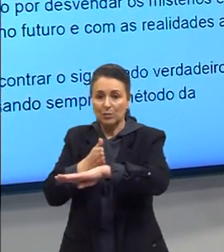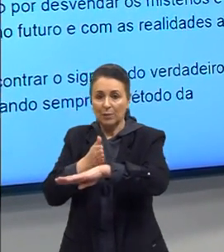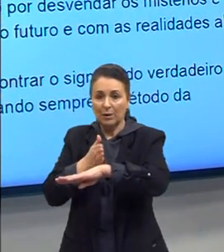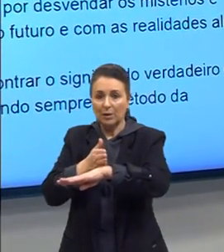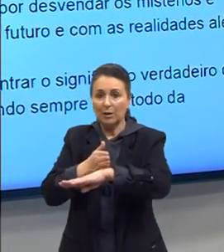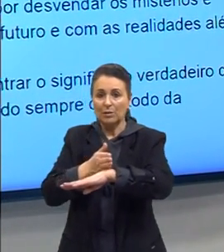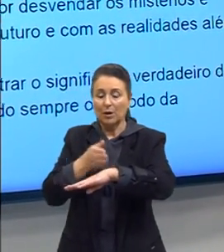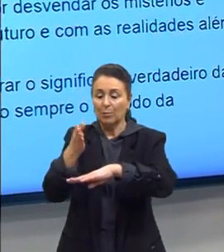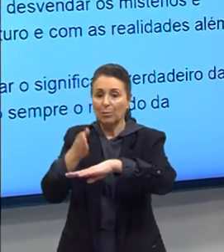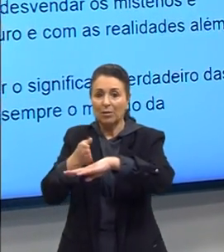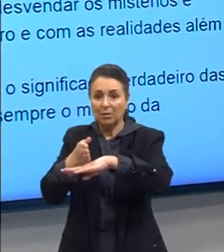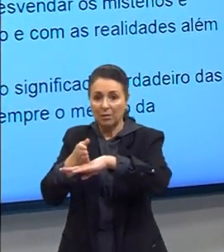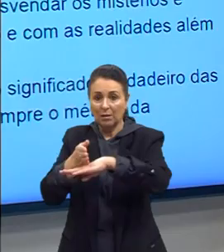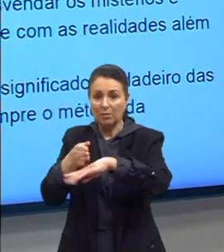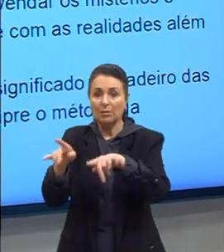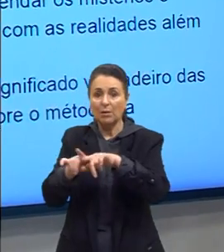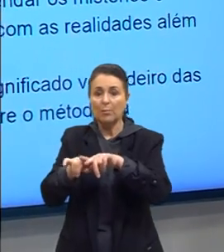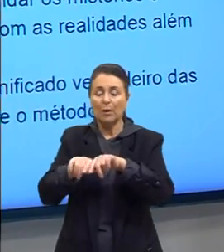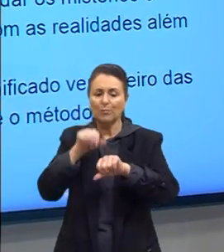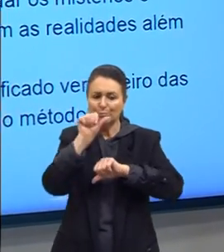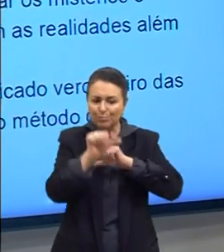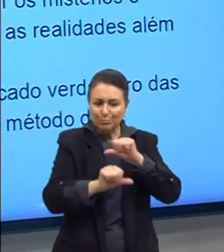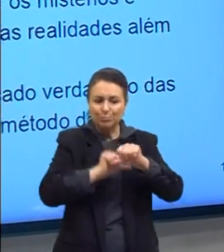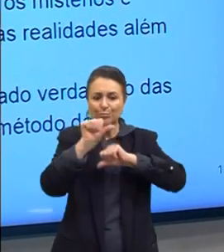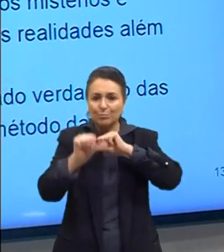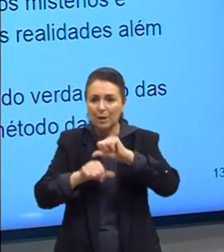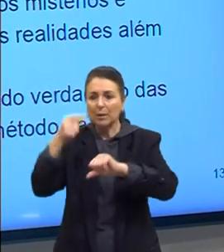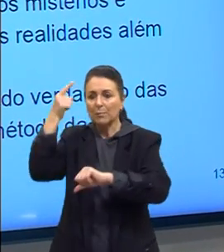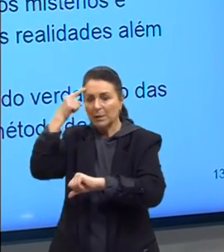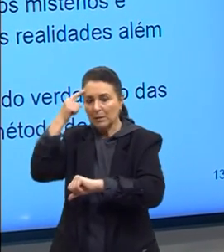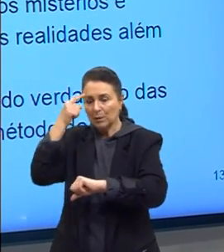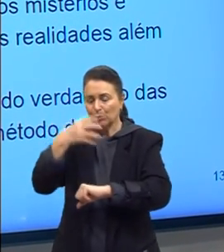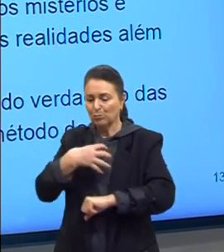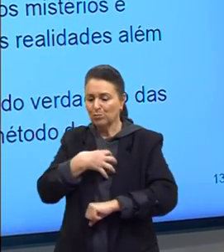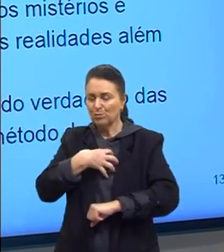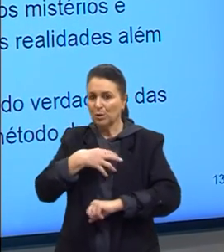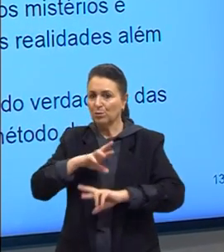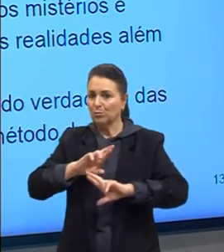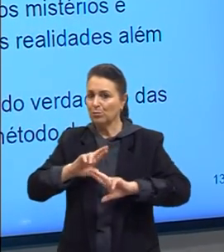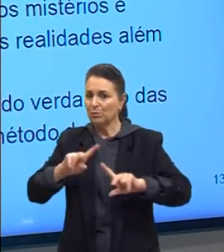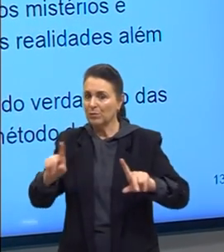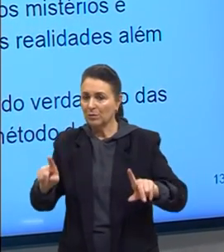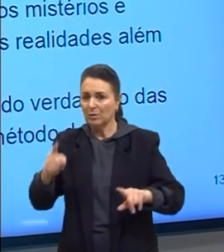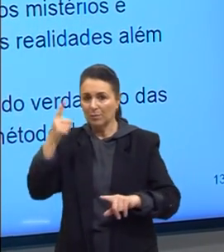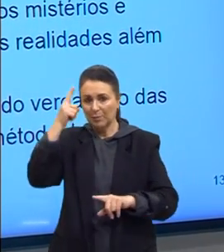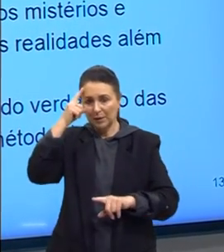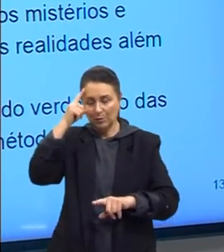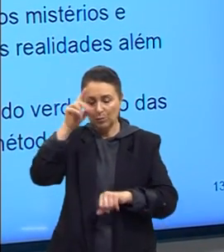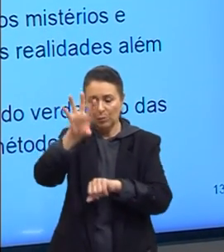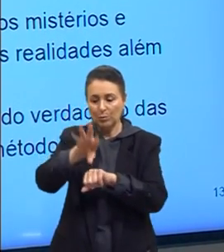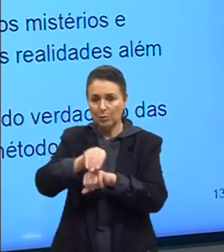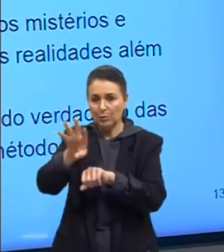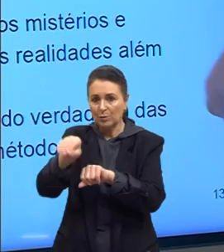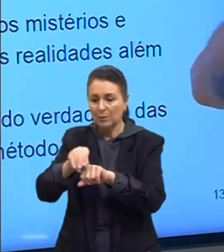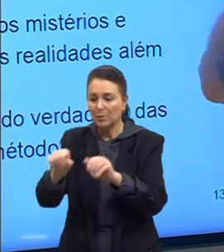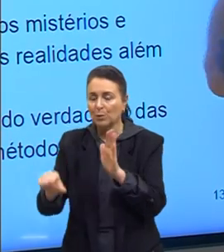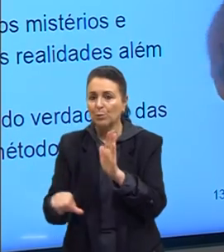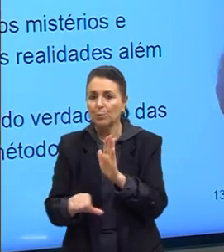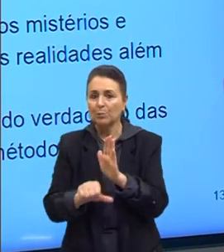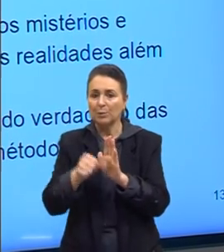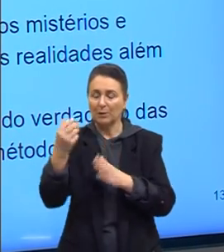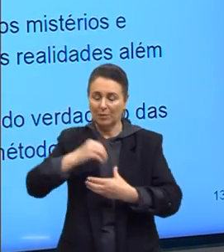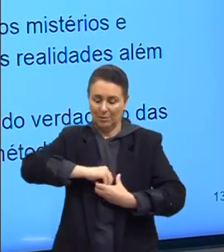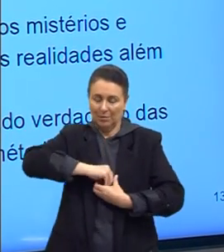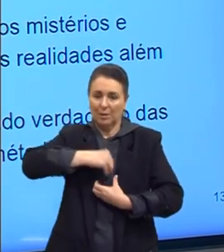vão transitando e vão pensando de forma diferente em relação a esse conhecimento primeiro, a essa